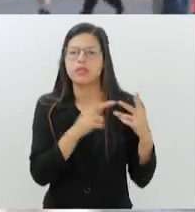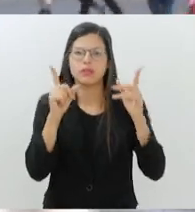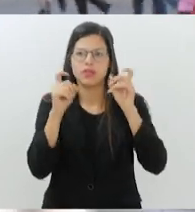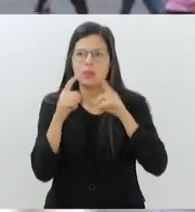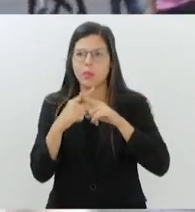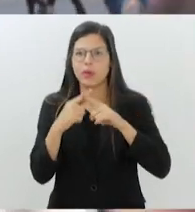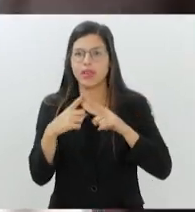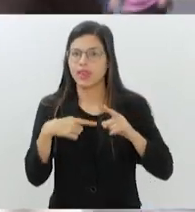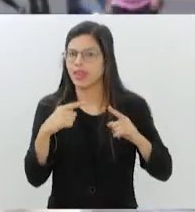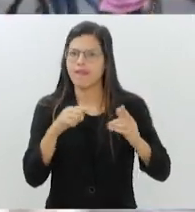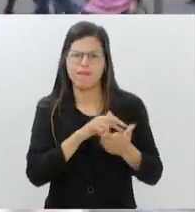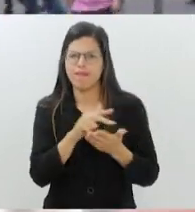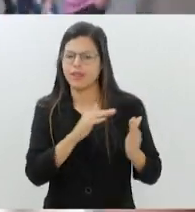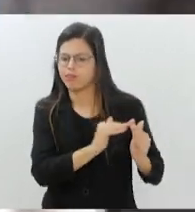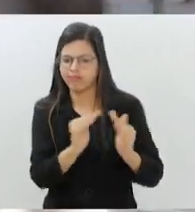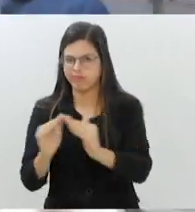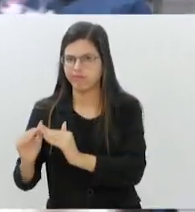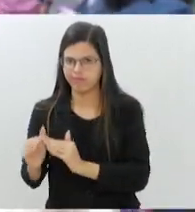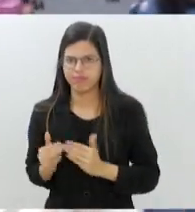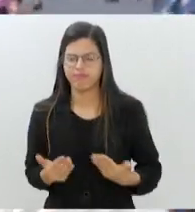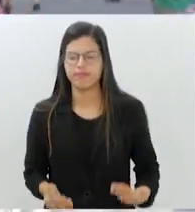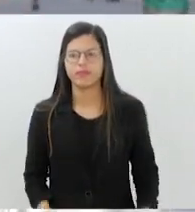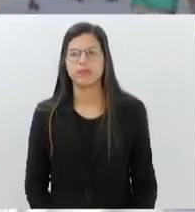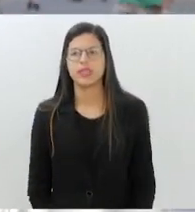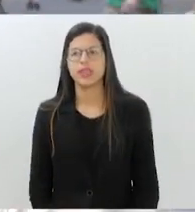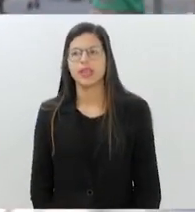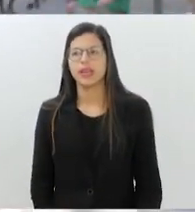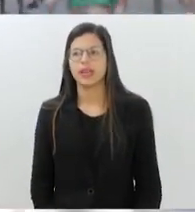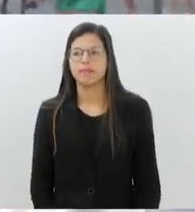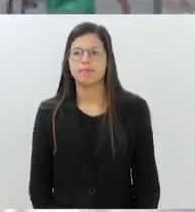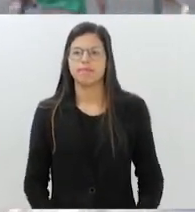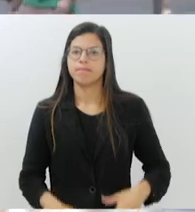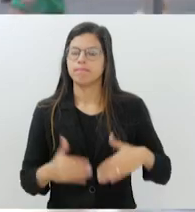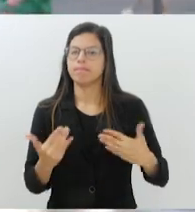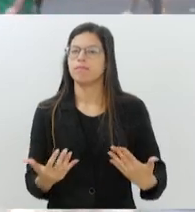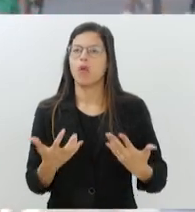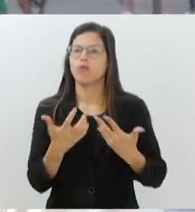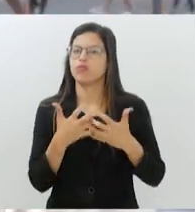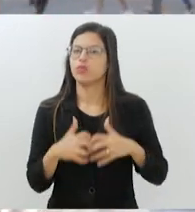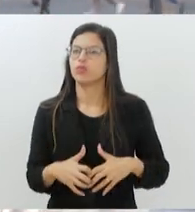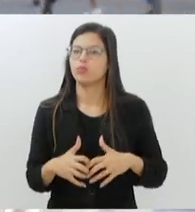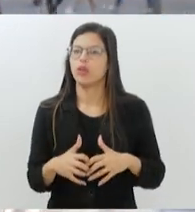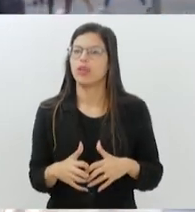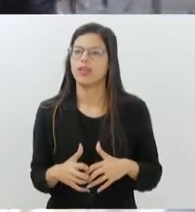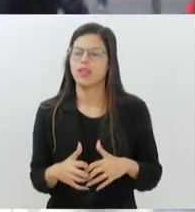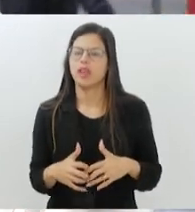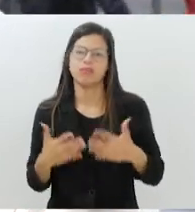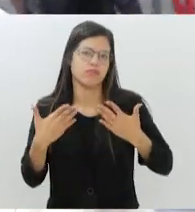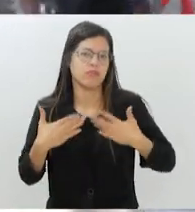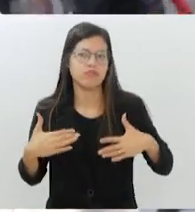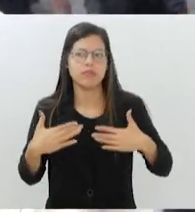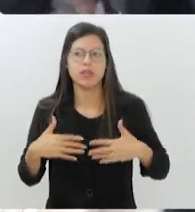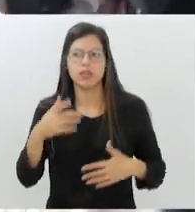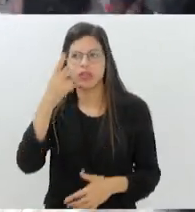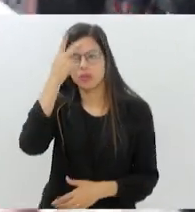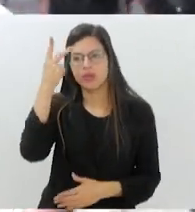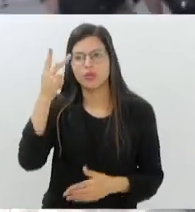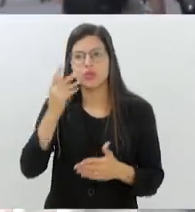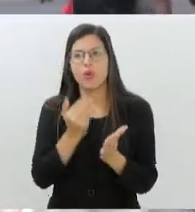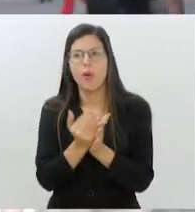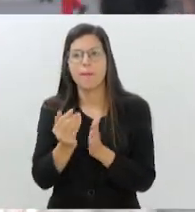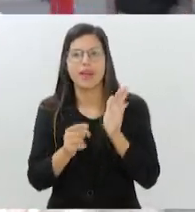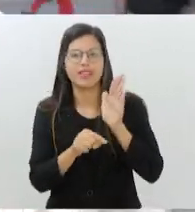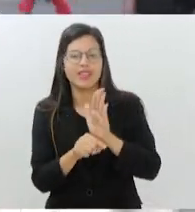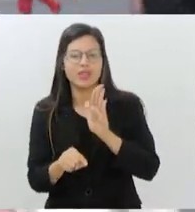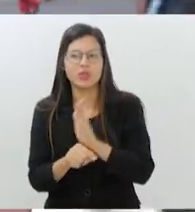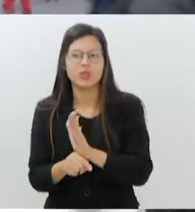essa dura missão de fazer todo esse levantamento? Funciona como se possa imaginar, da maneira mais razoável possível. As pessoas começam a ajudar antes de